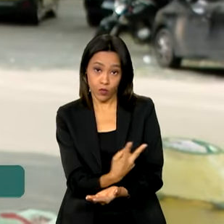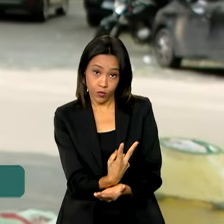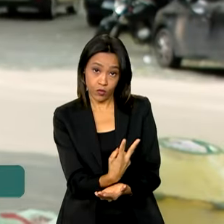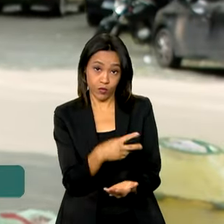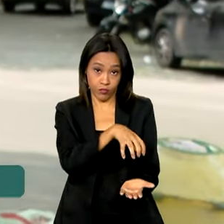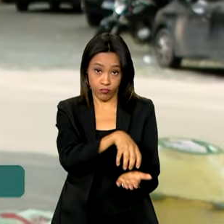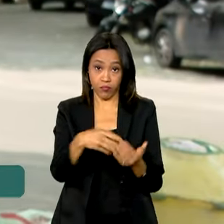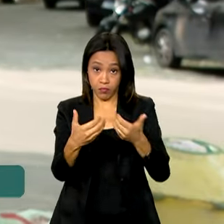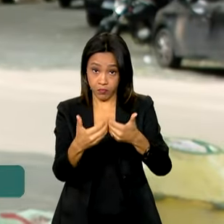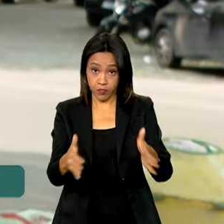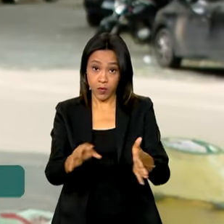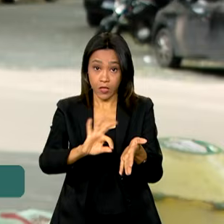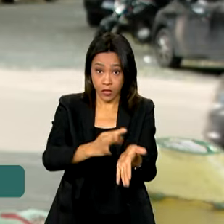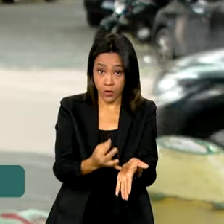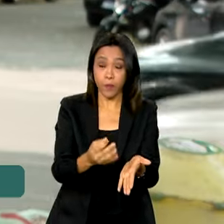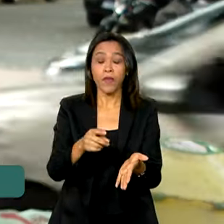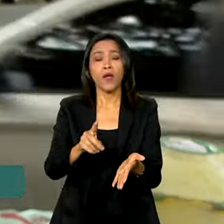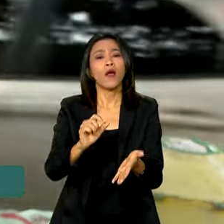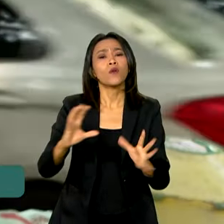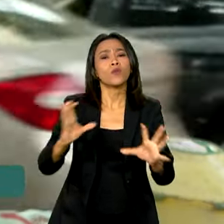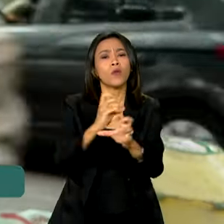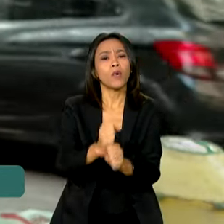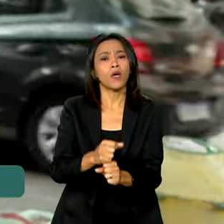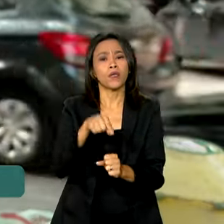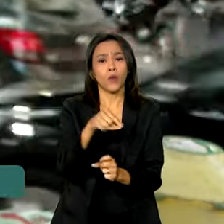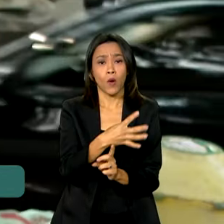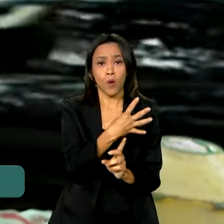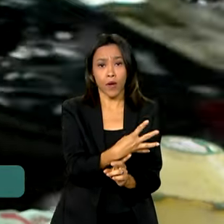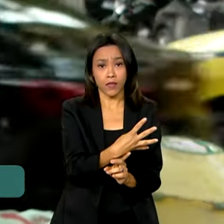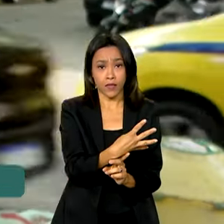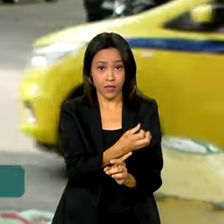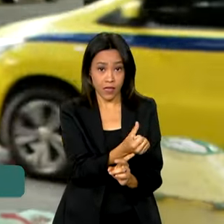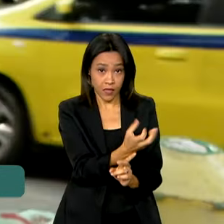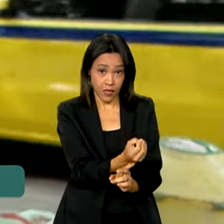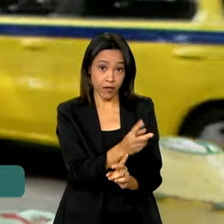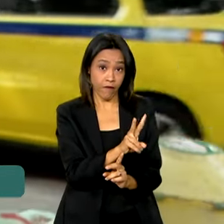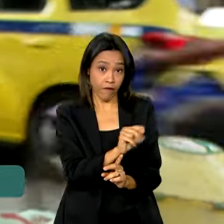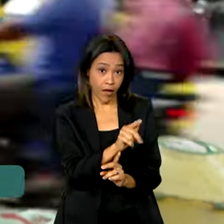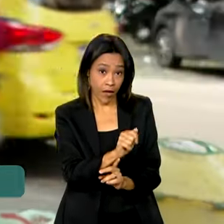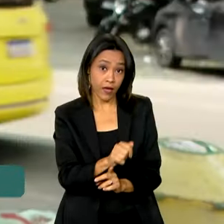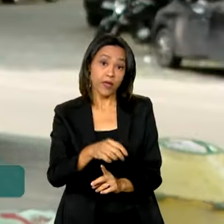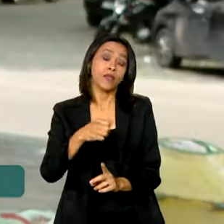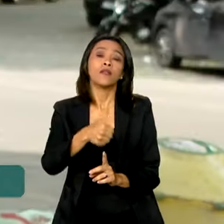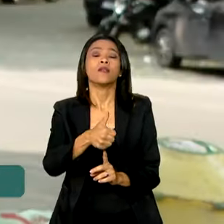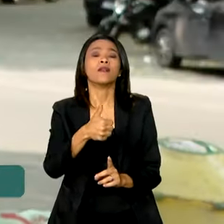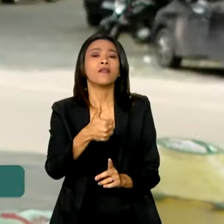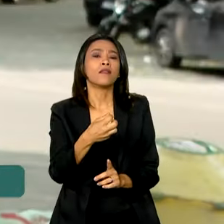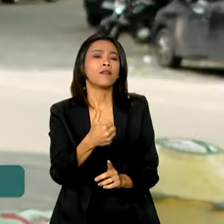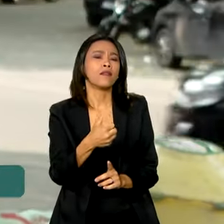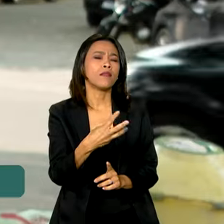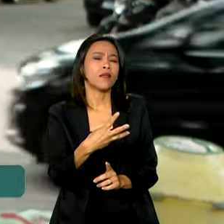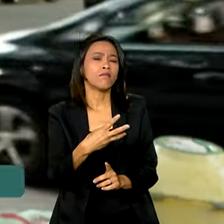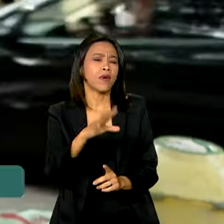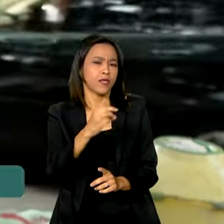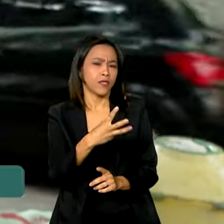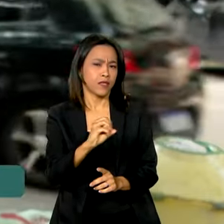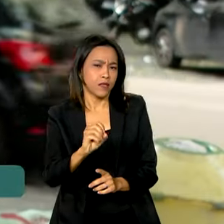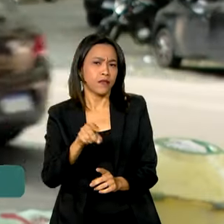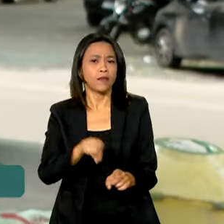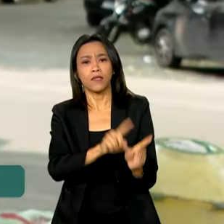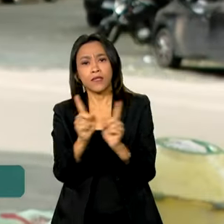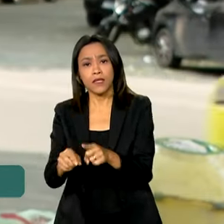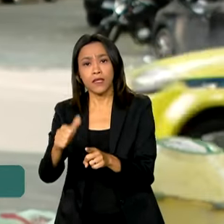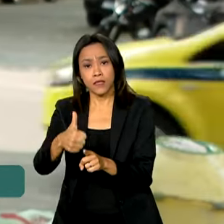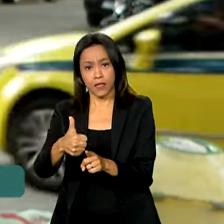ICMBio. Para o IBAMA, são 460 vagas, 330 postos para o cargo de analista ambiental e 130